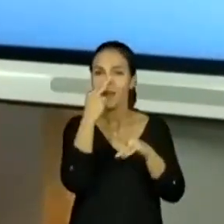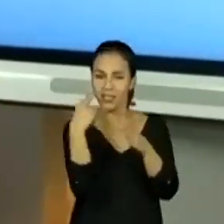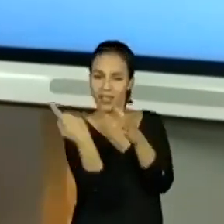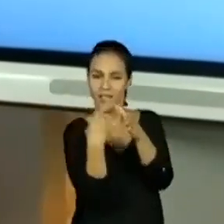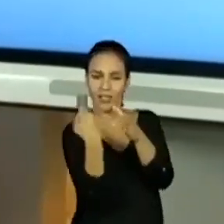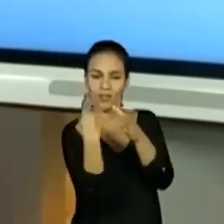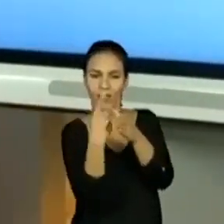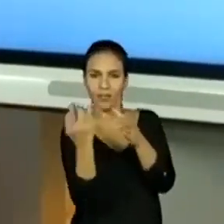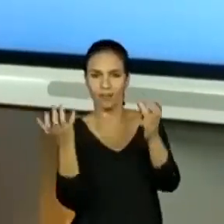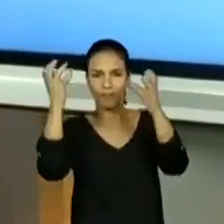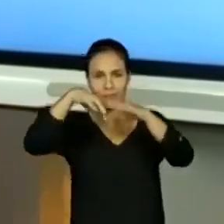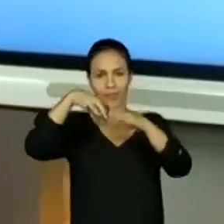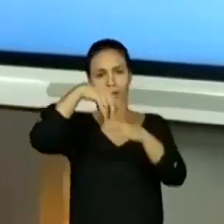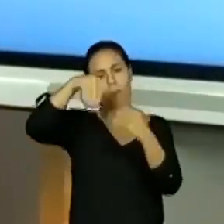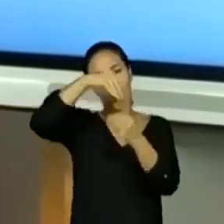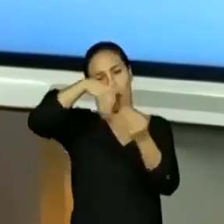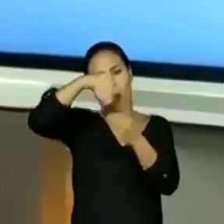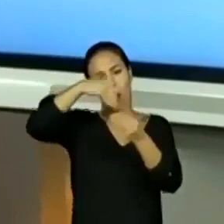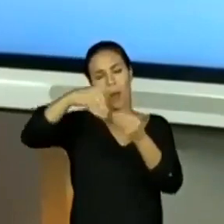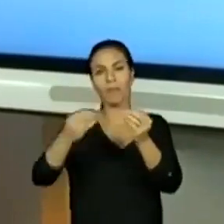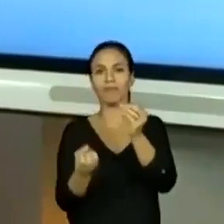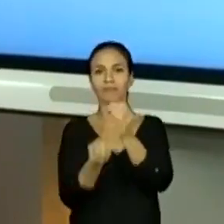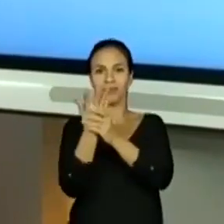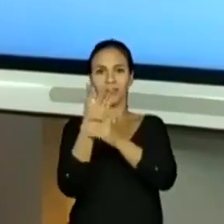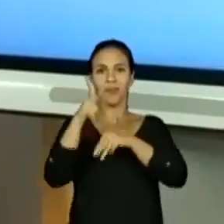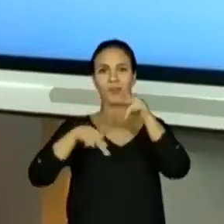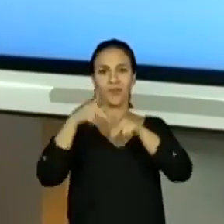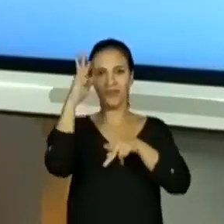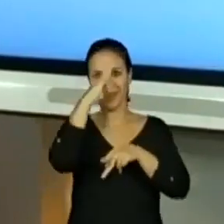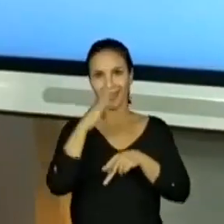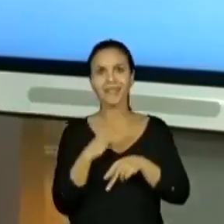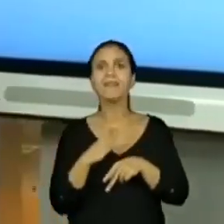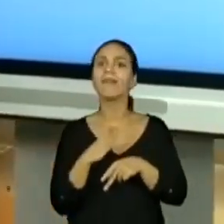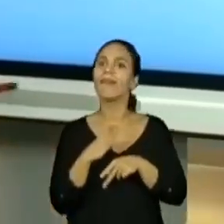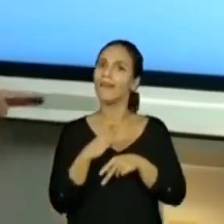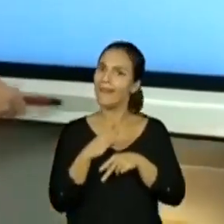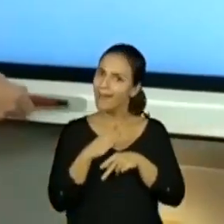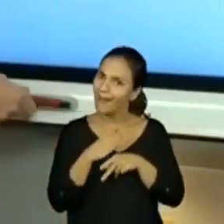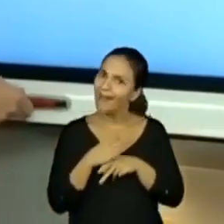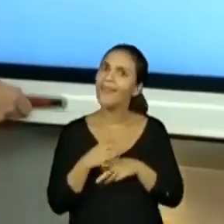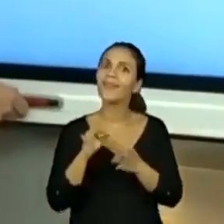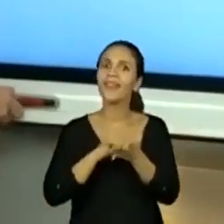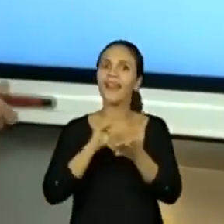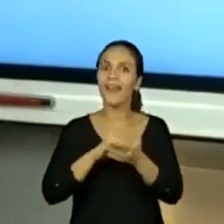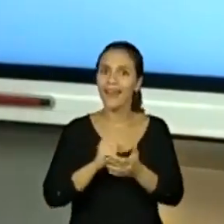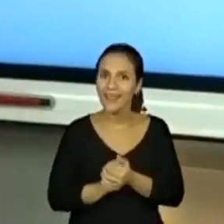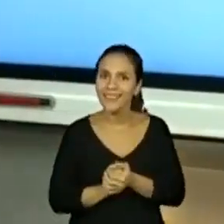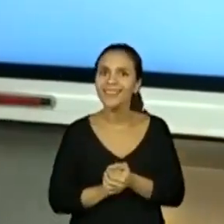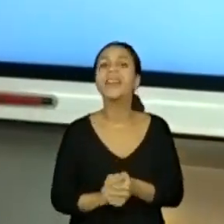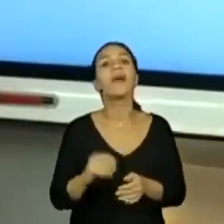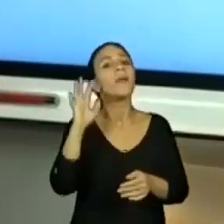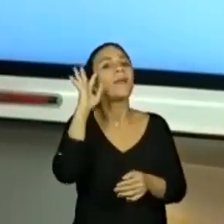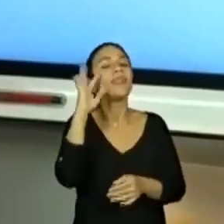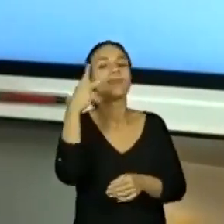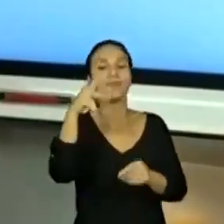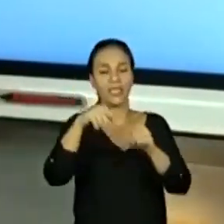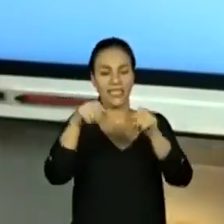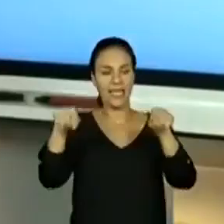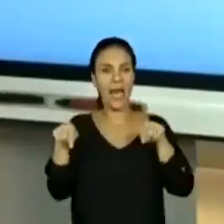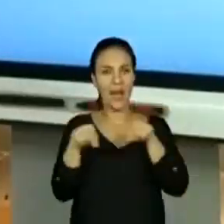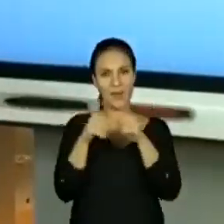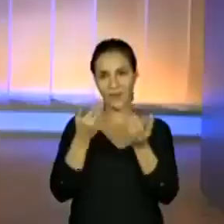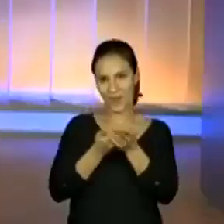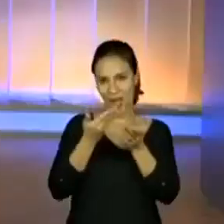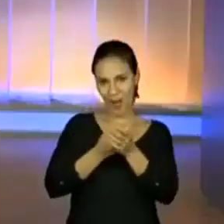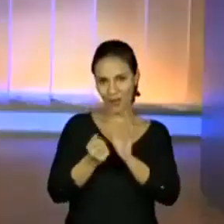População brasileira. Fala sério. Basta analisar. Você já parou para pensar quando você está na sua sala de aula? Ali.